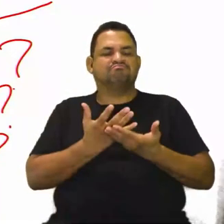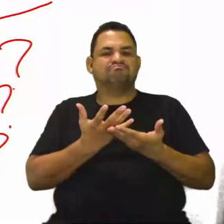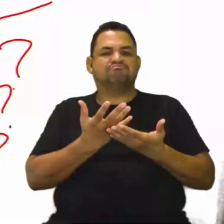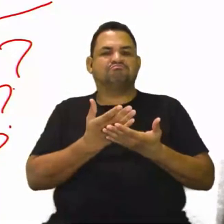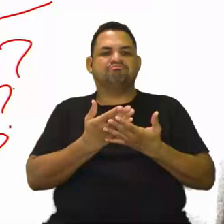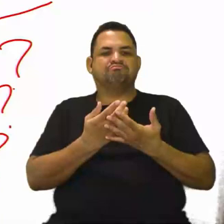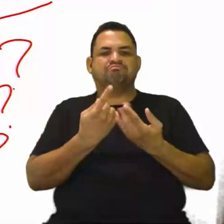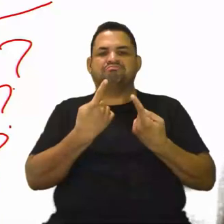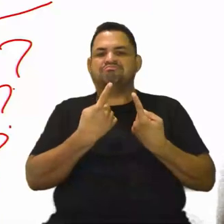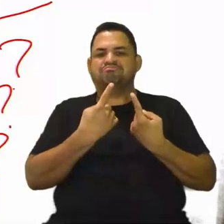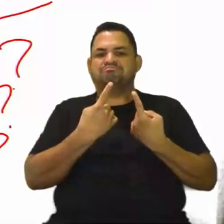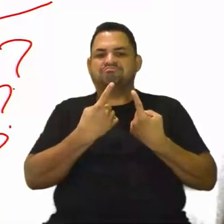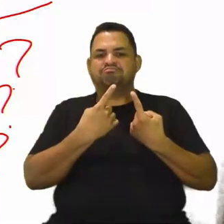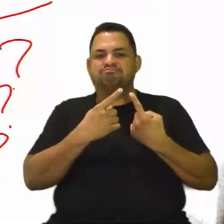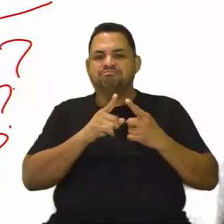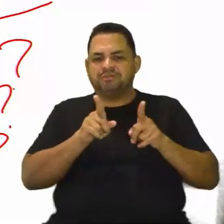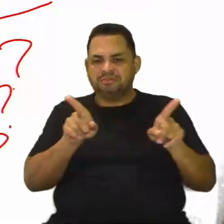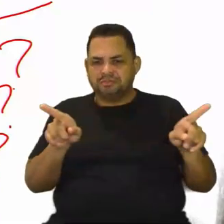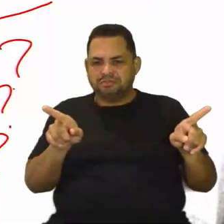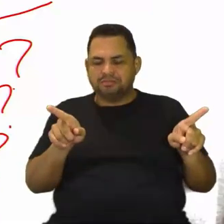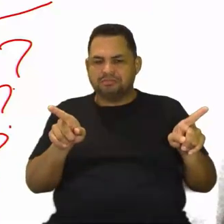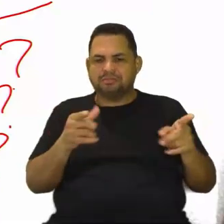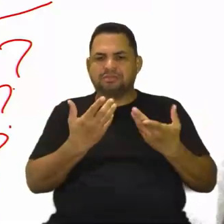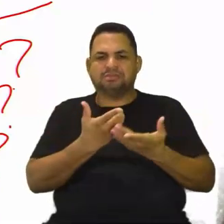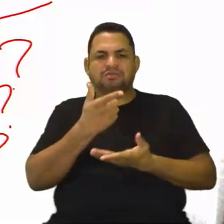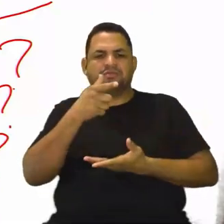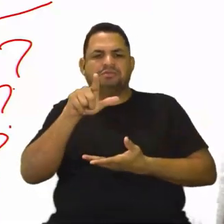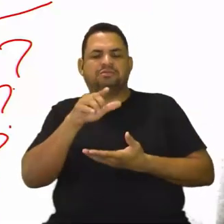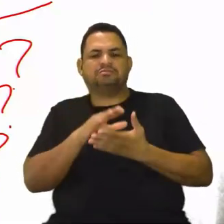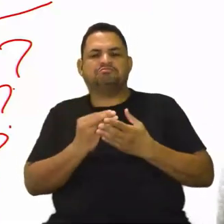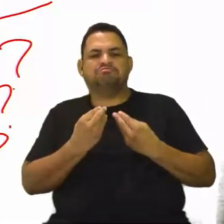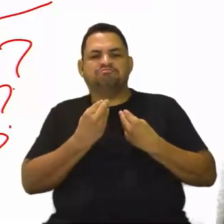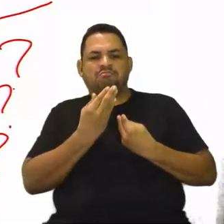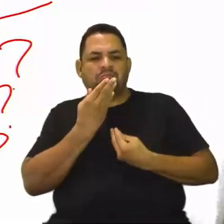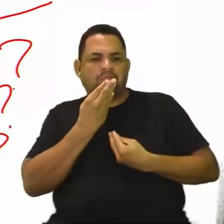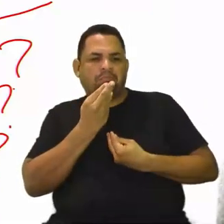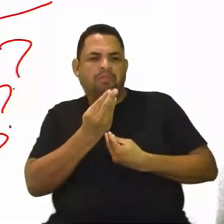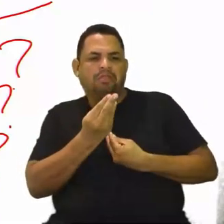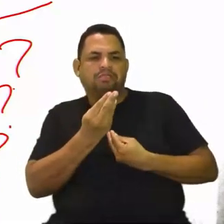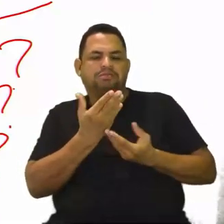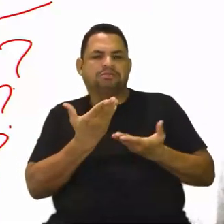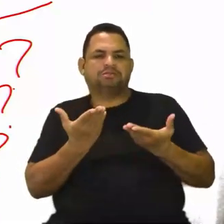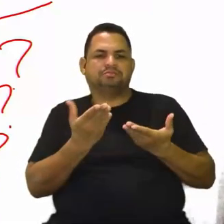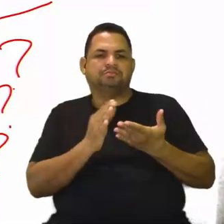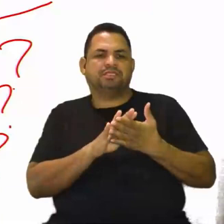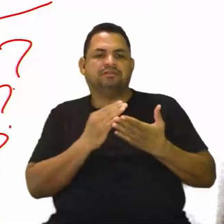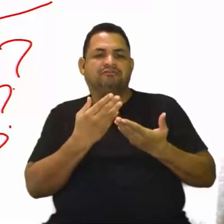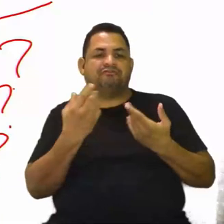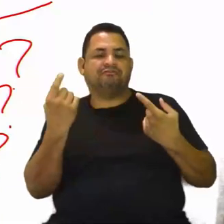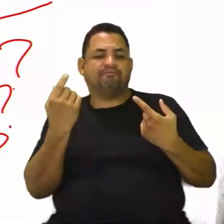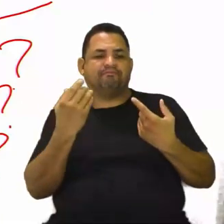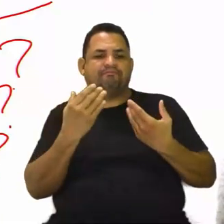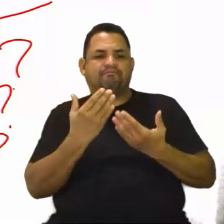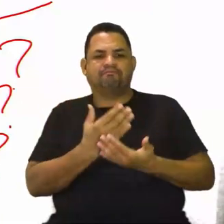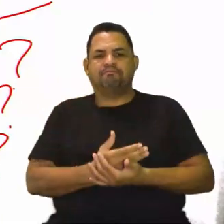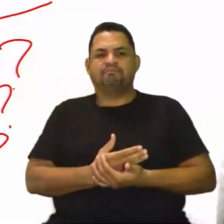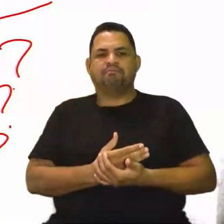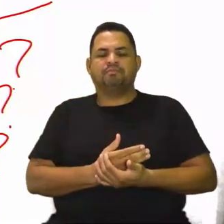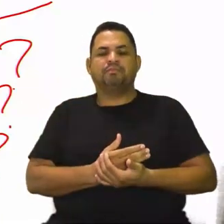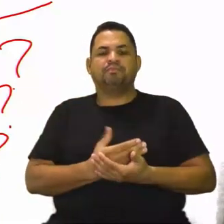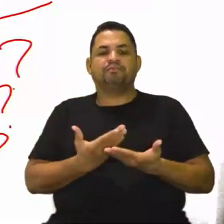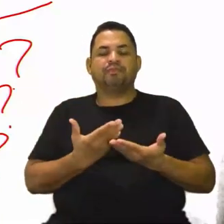muito grande dessas Ligas das Nações. Eles não conseguem impedir esses conflitos internacionais que ocorreram naquele período.